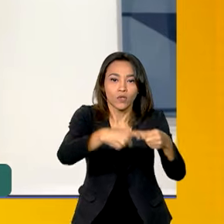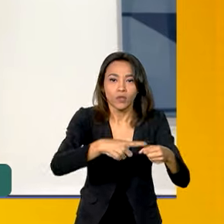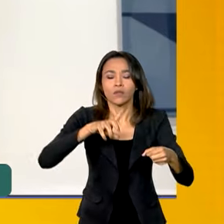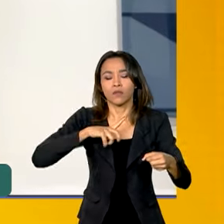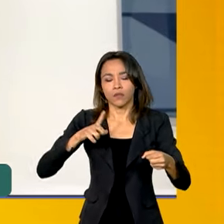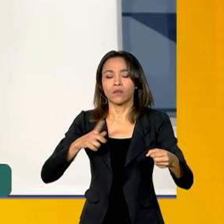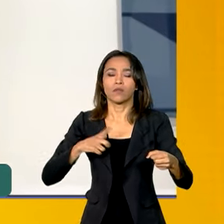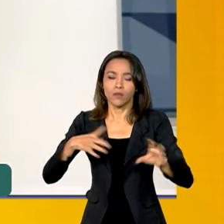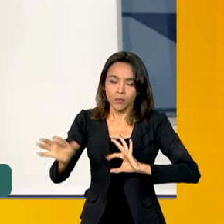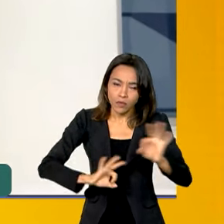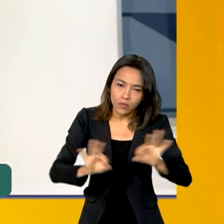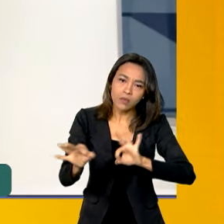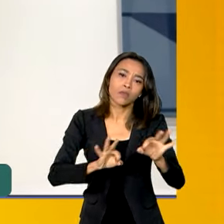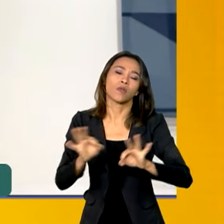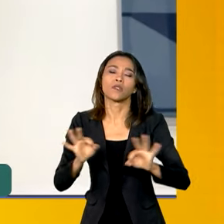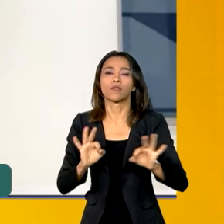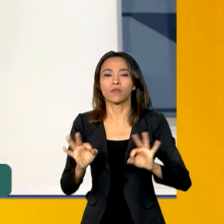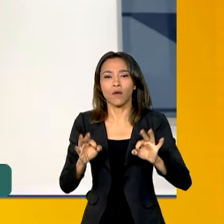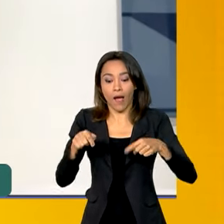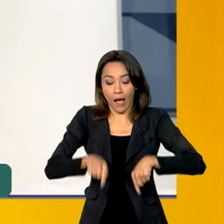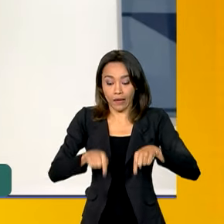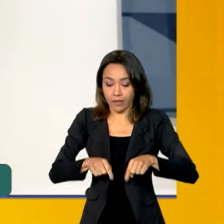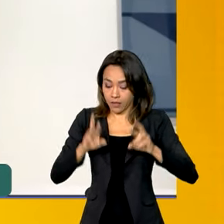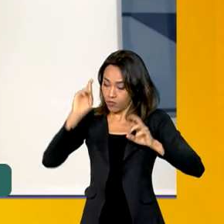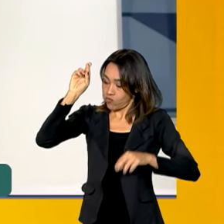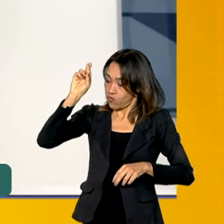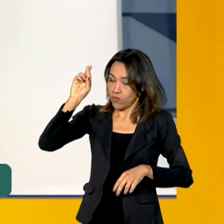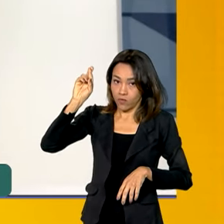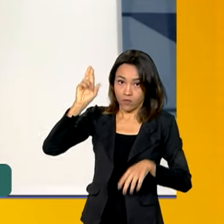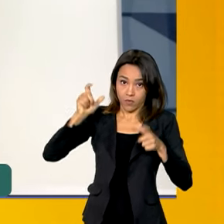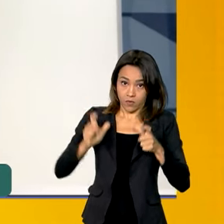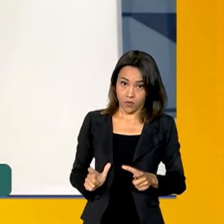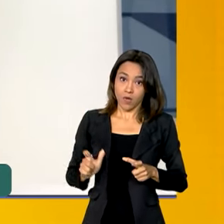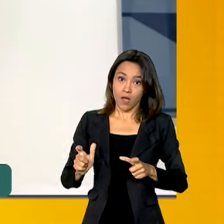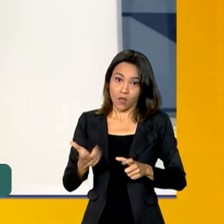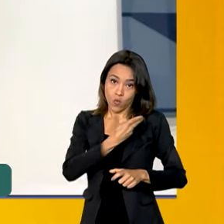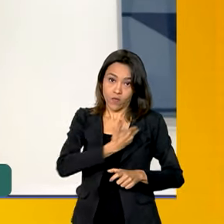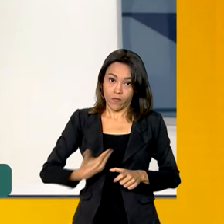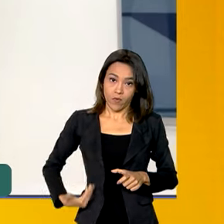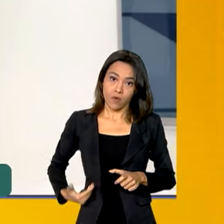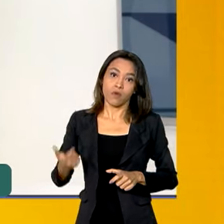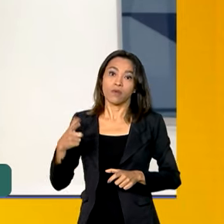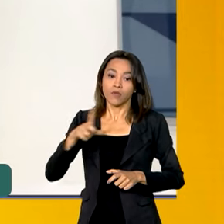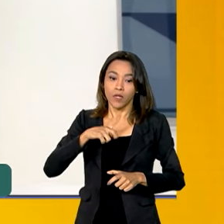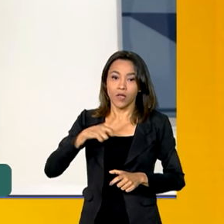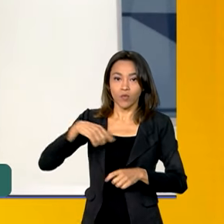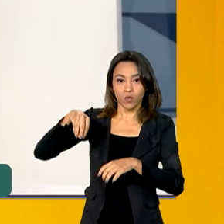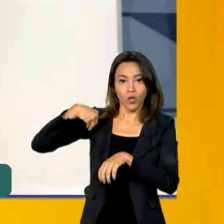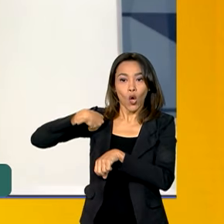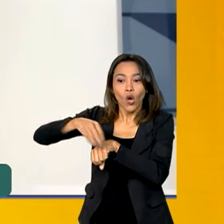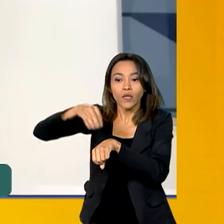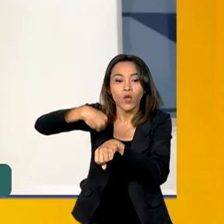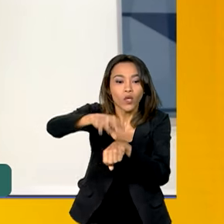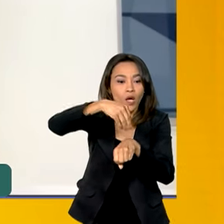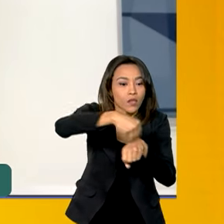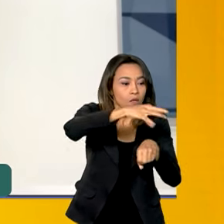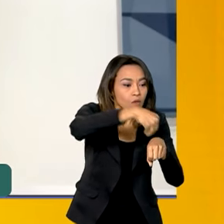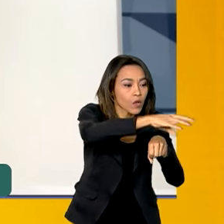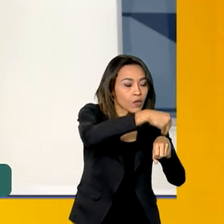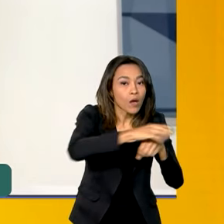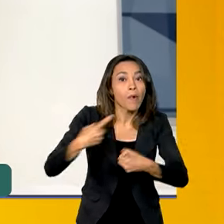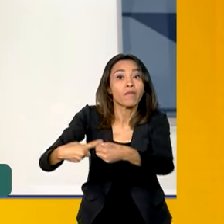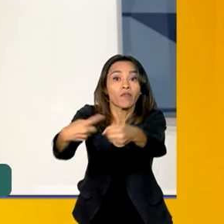organização que estamos montando aqui no escritório do governo, disponibilizando inclusive orientação para as